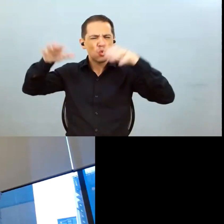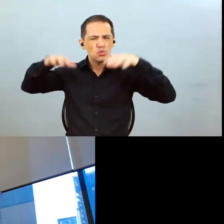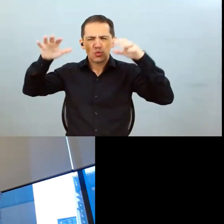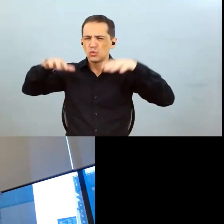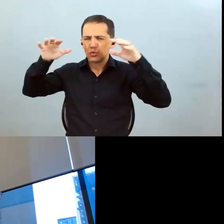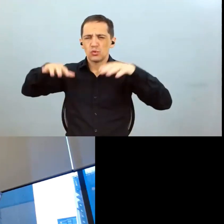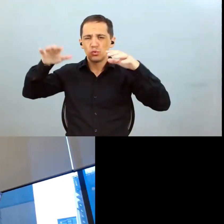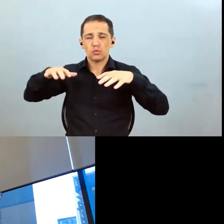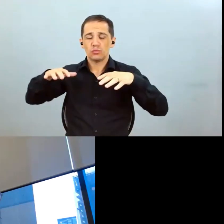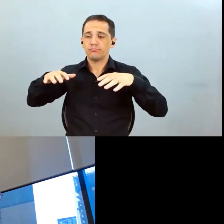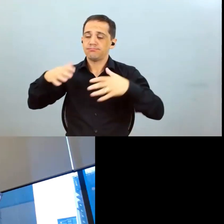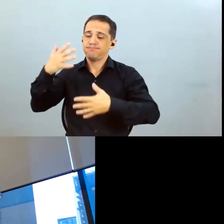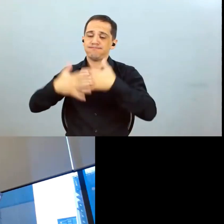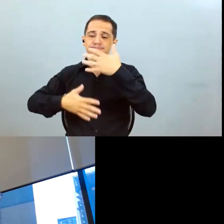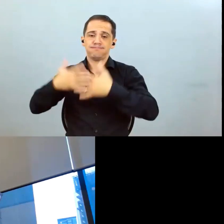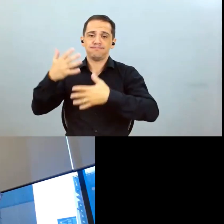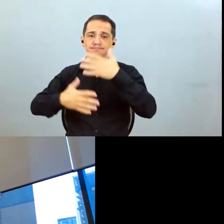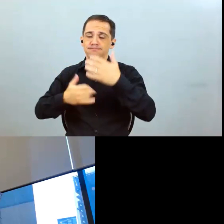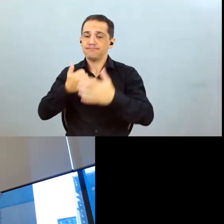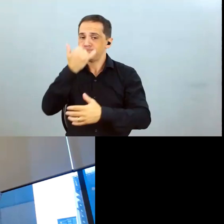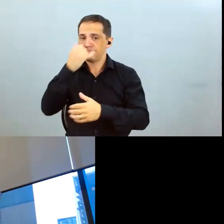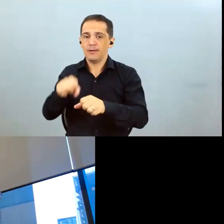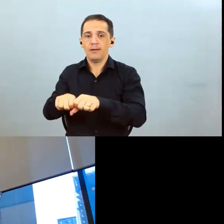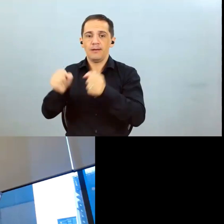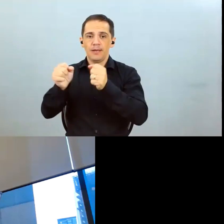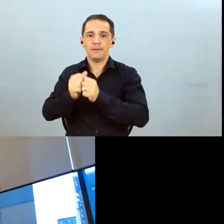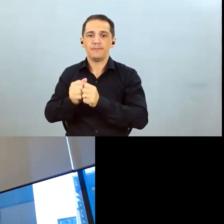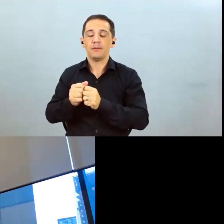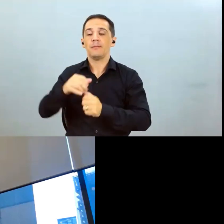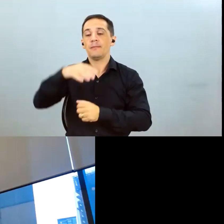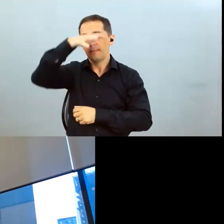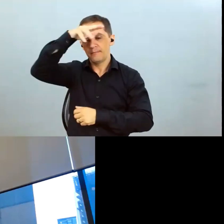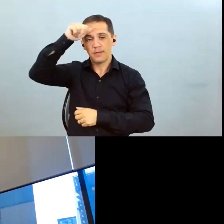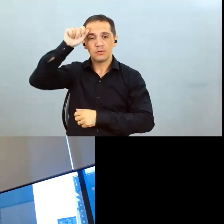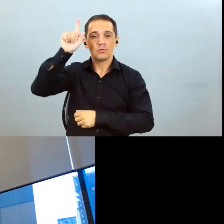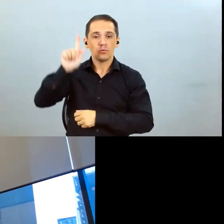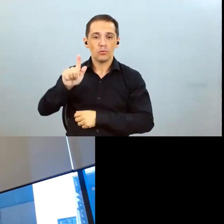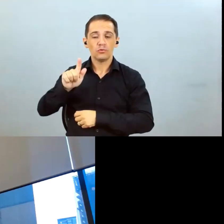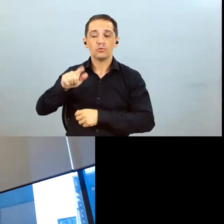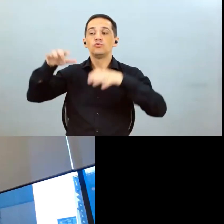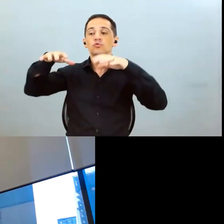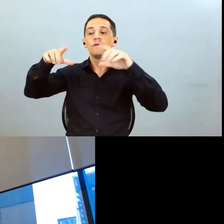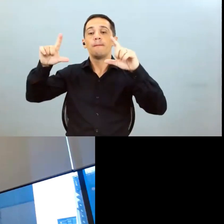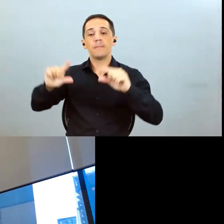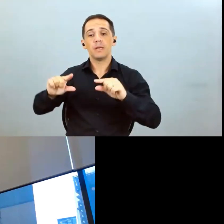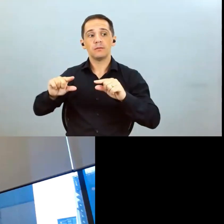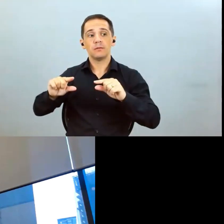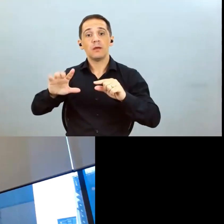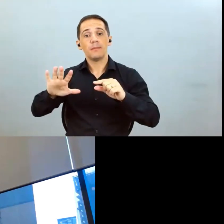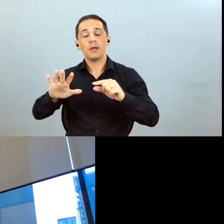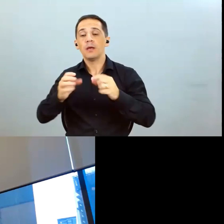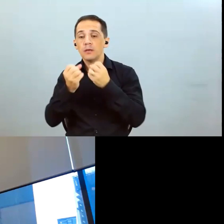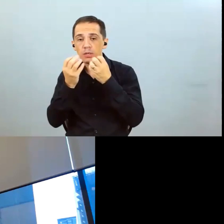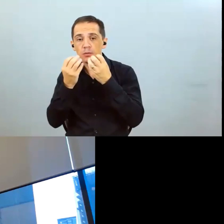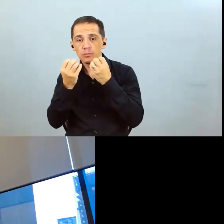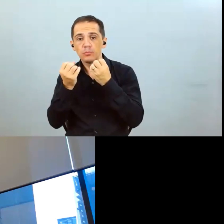esse ano no Mato Grosso choveu menos em janeiro fevereiro do que o histórico foi bom para o algodão segundo a sábio